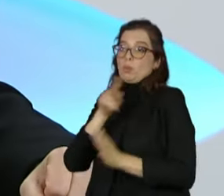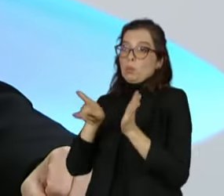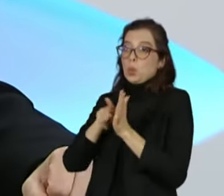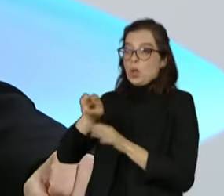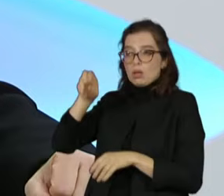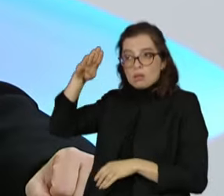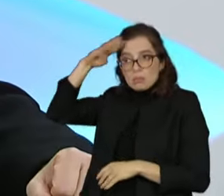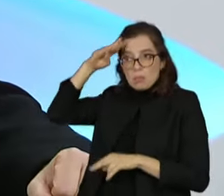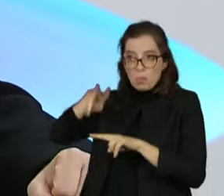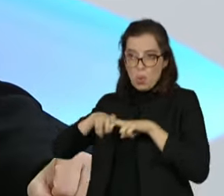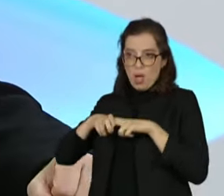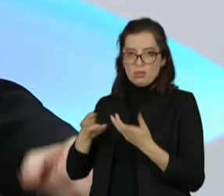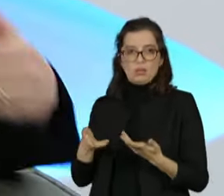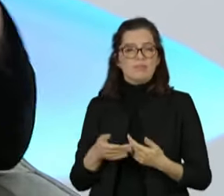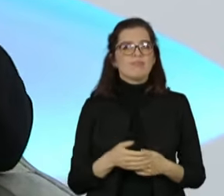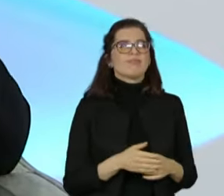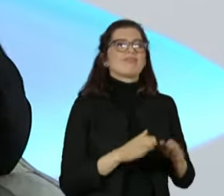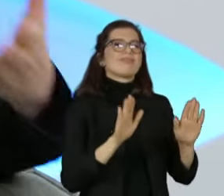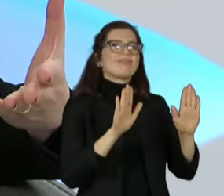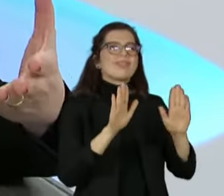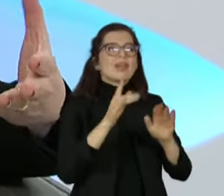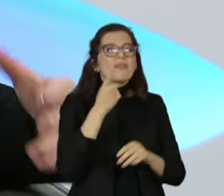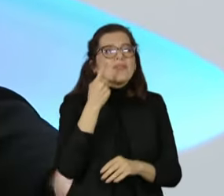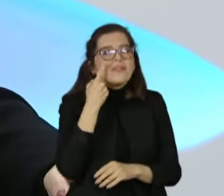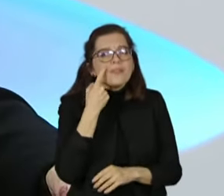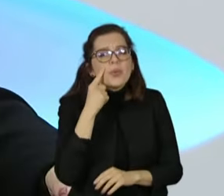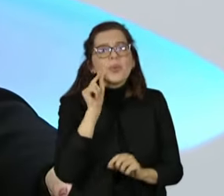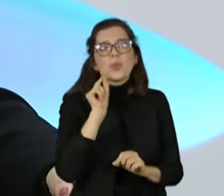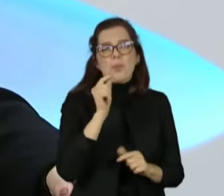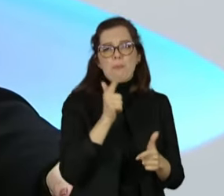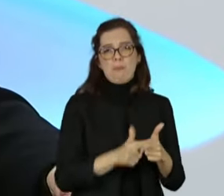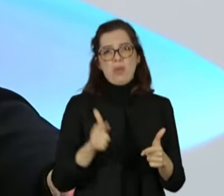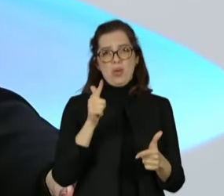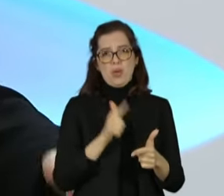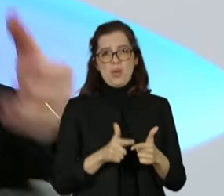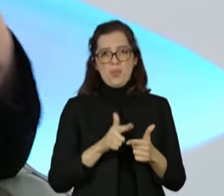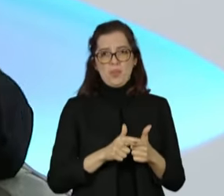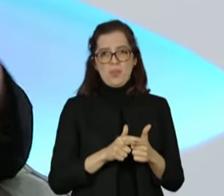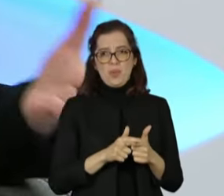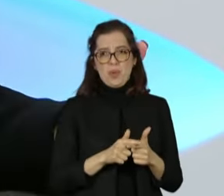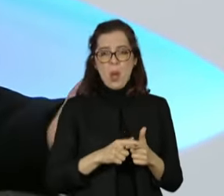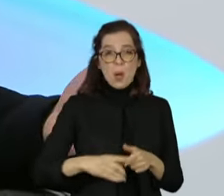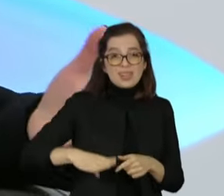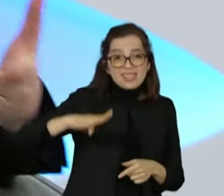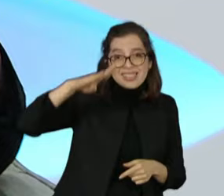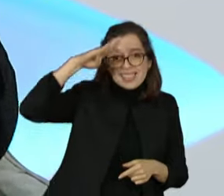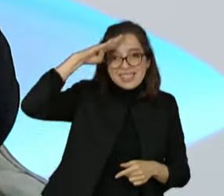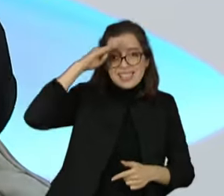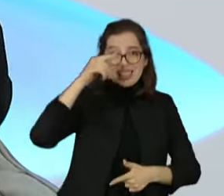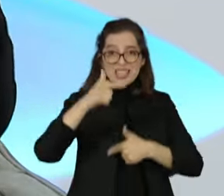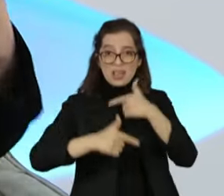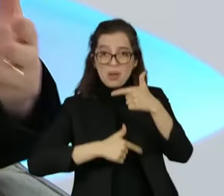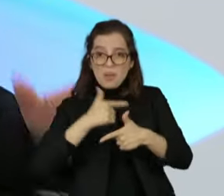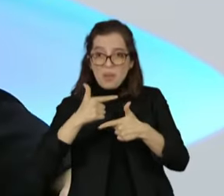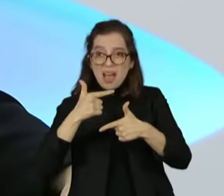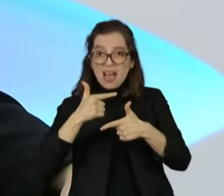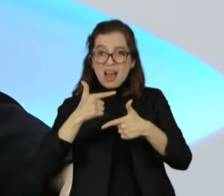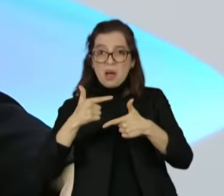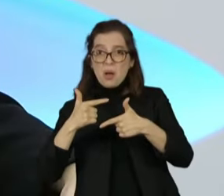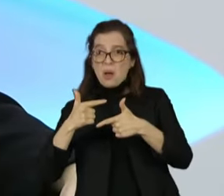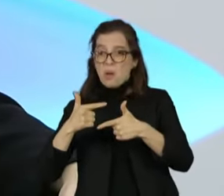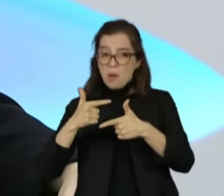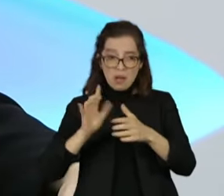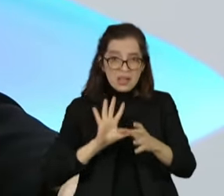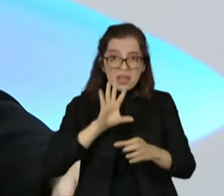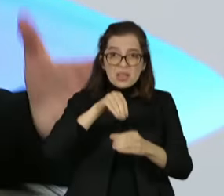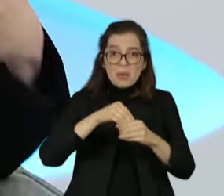em politização, me permitam um desabafo aqui em relação a esse coronel e aqui fazer um reconhecimento